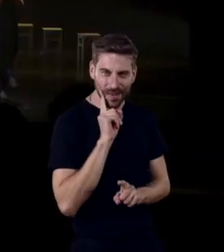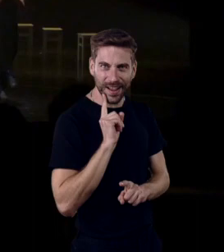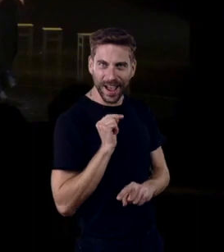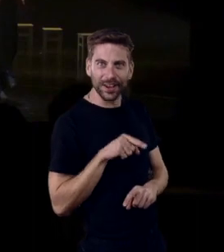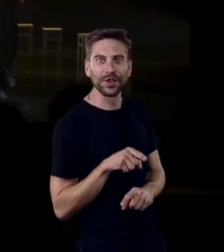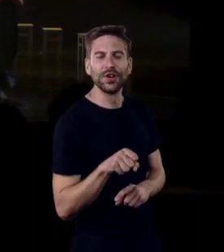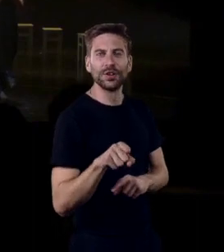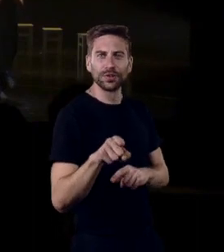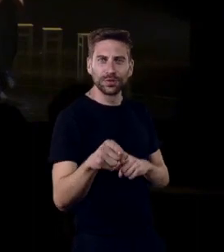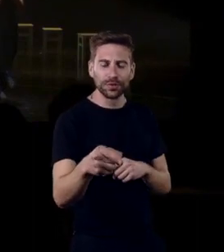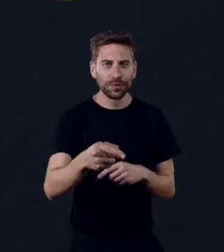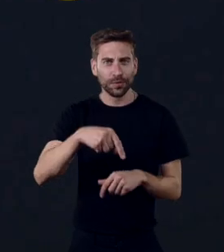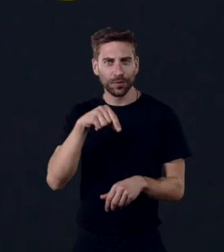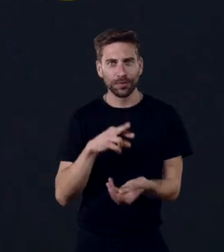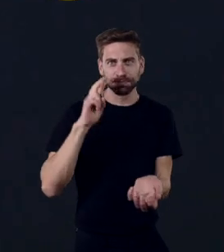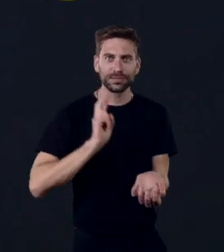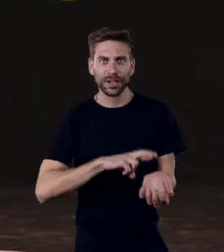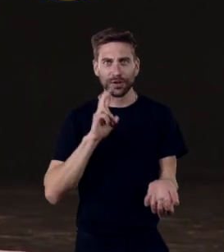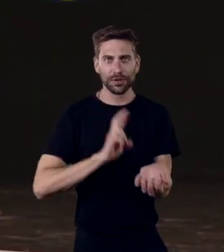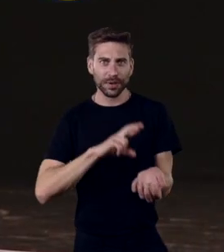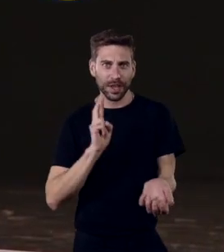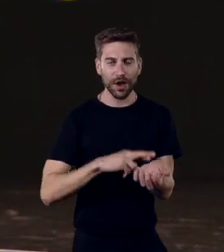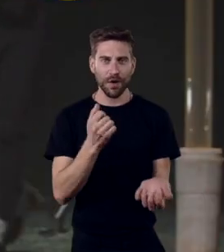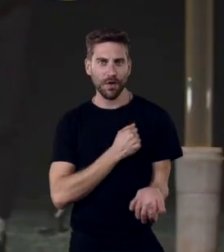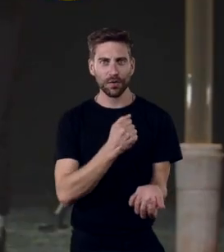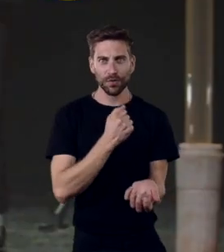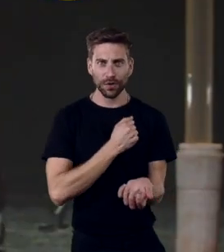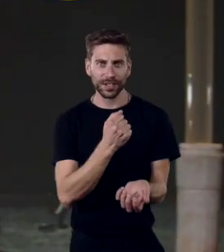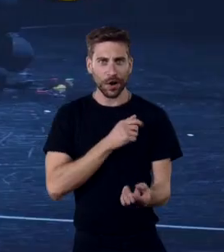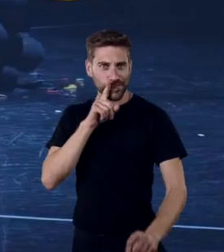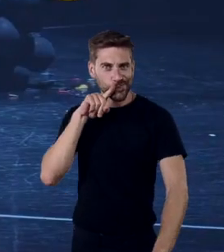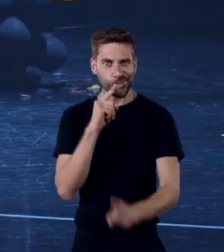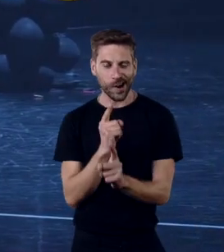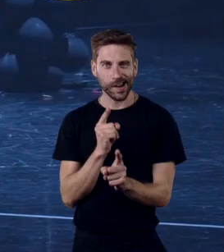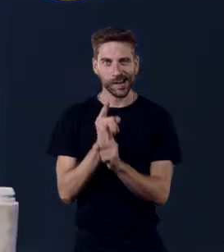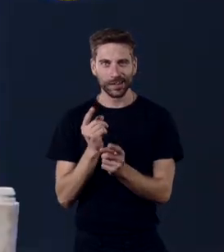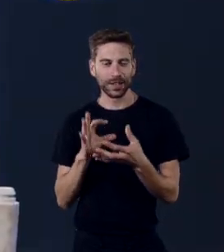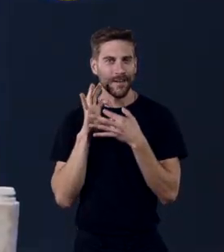Trigueirinha, acerta o passo no bater do coração.